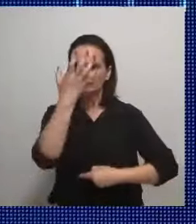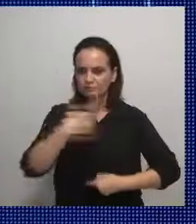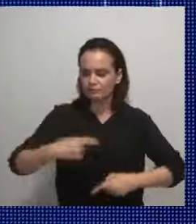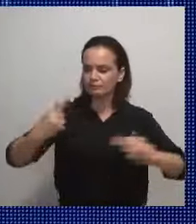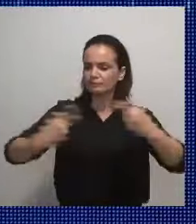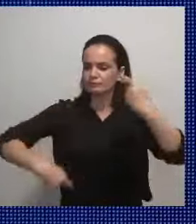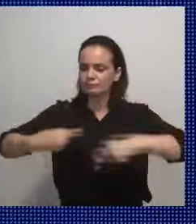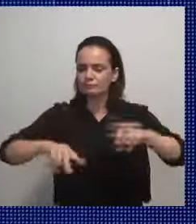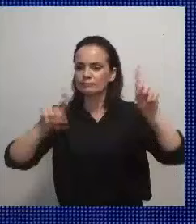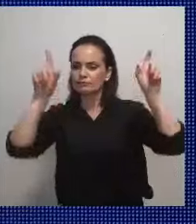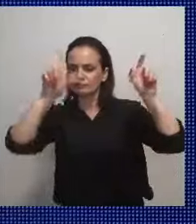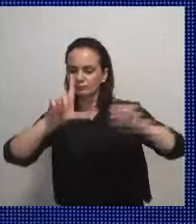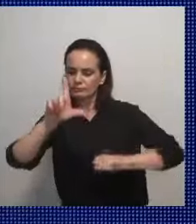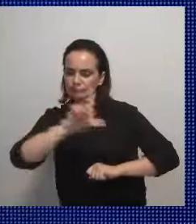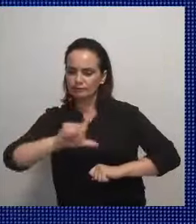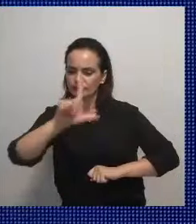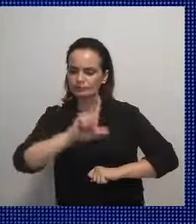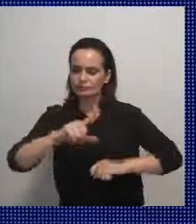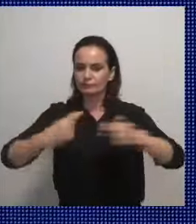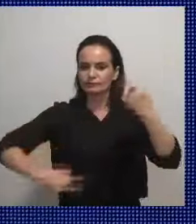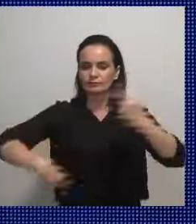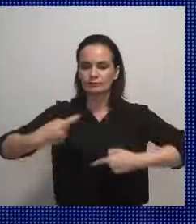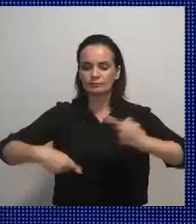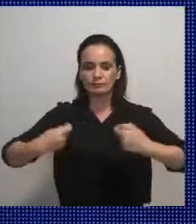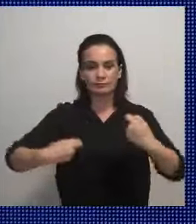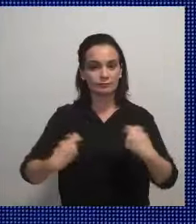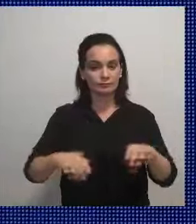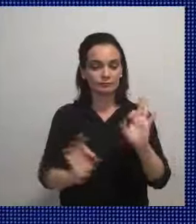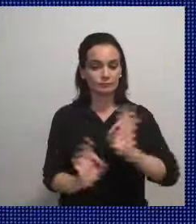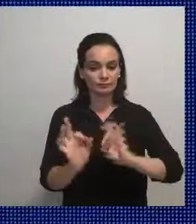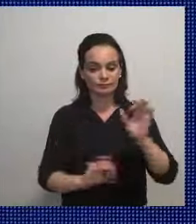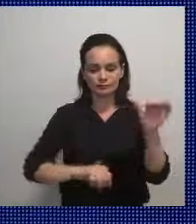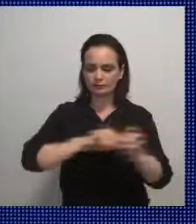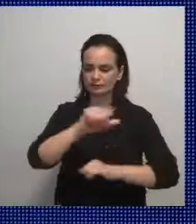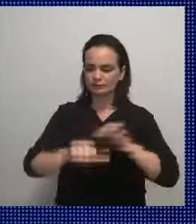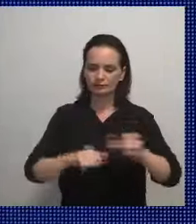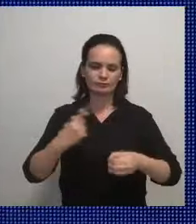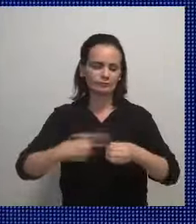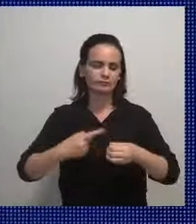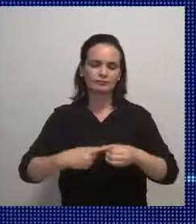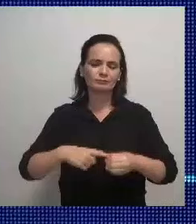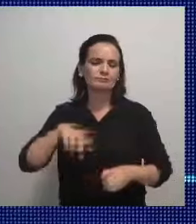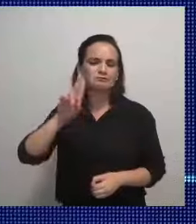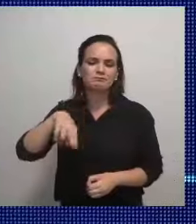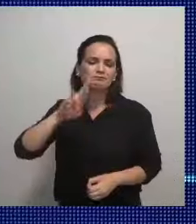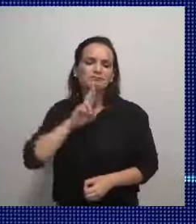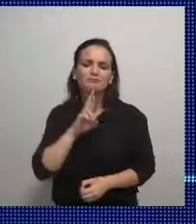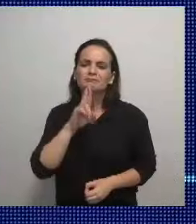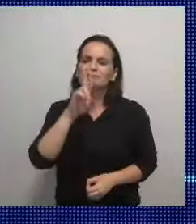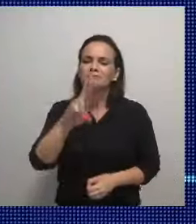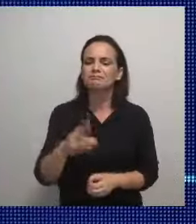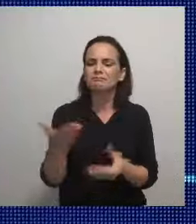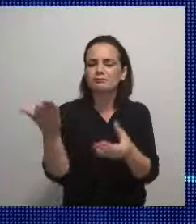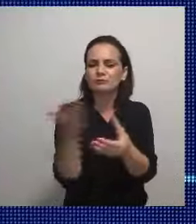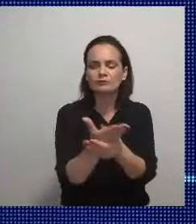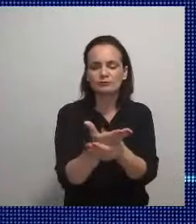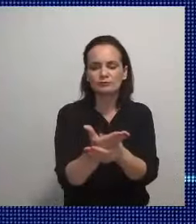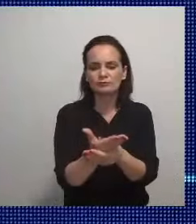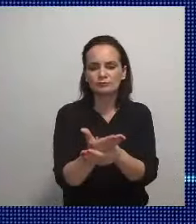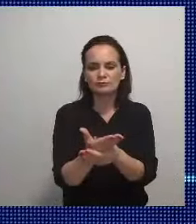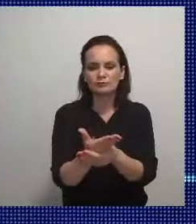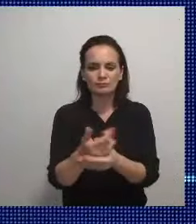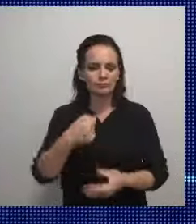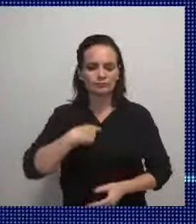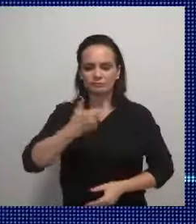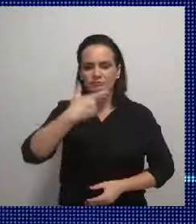debatendo os projetos que são necessários para transformar a nossa cidade. Eu jamais respondi a um único processo. Eu sou